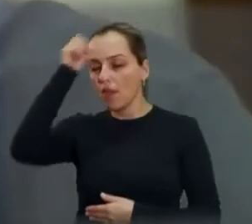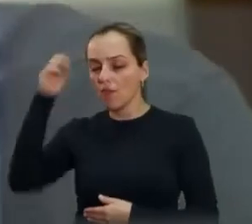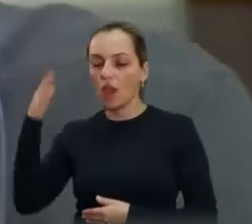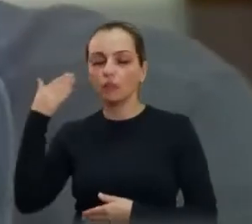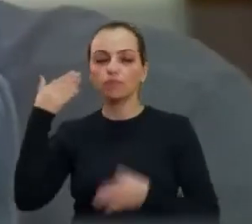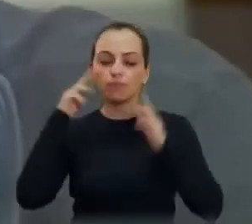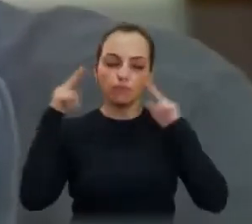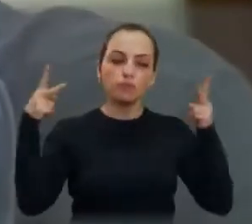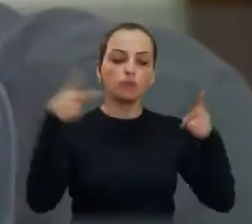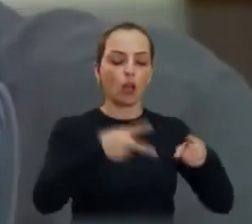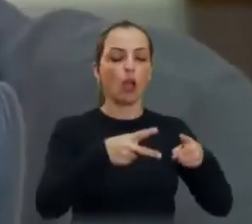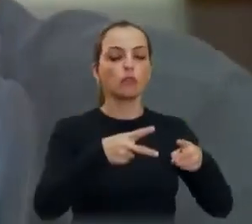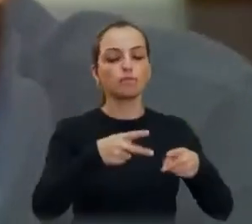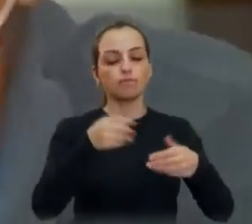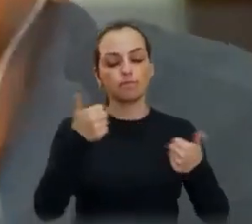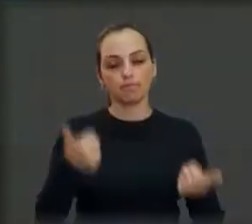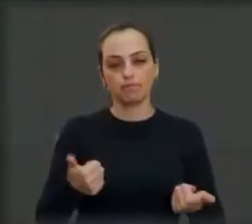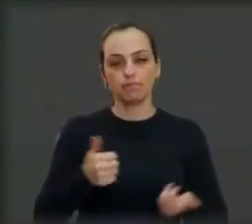olhos. Valeu, presidente.